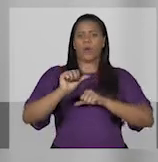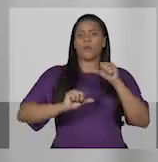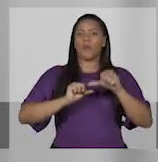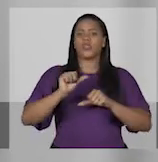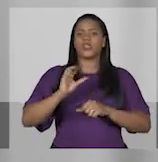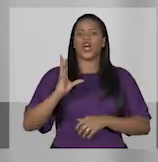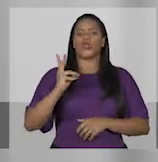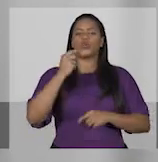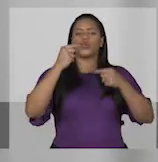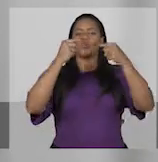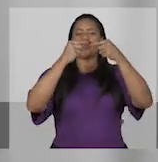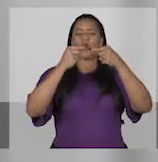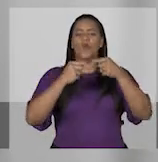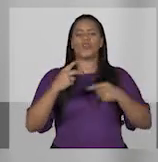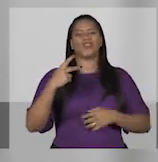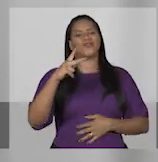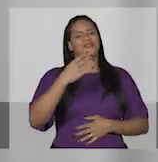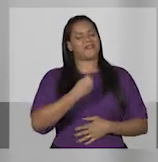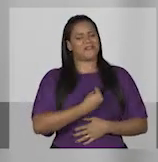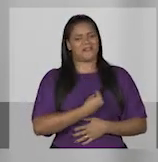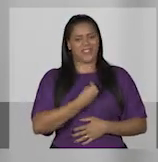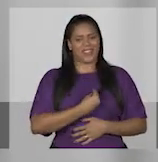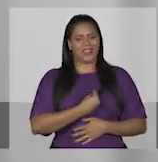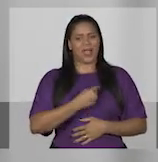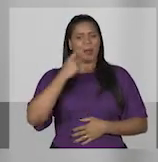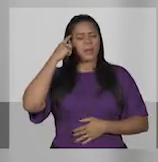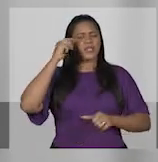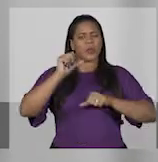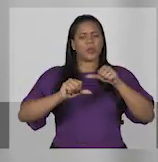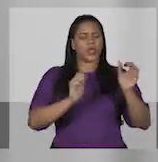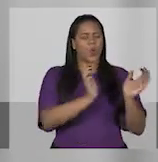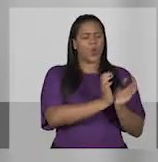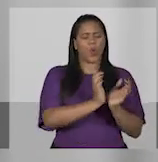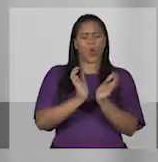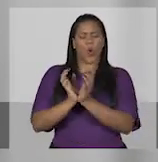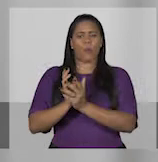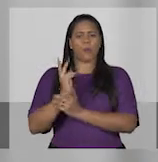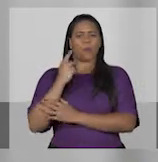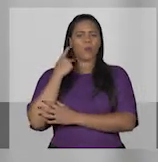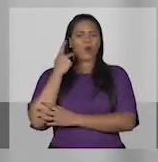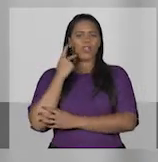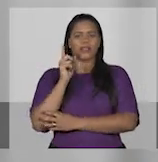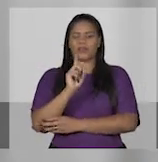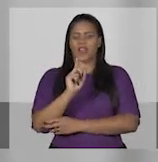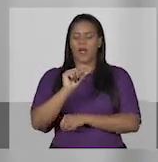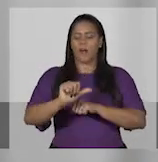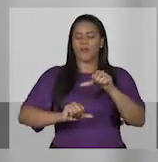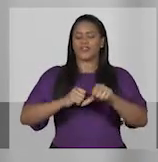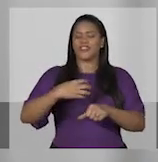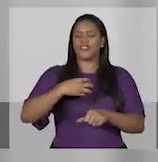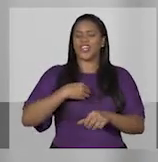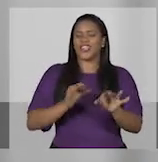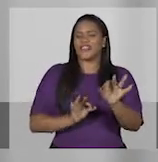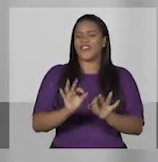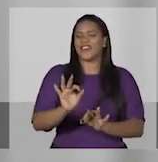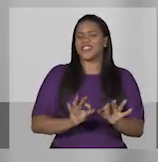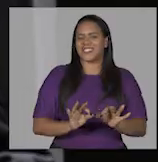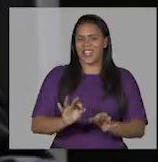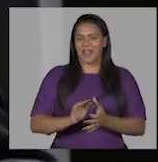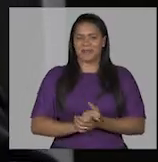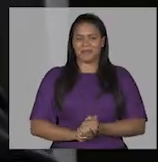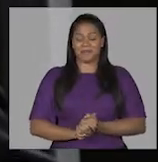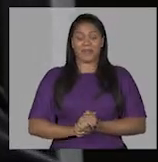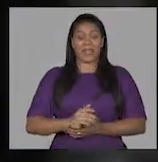mudança tem tudo a ver com a sua vida. Não é só uma mudança de grupo político, é a mudança no jeito de governar.